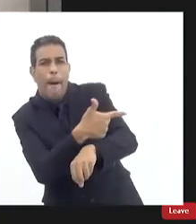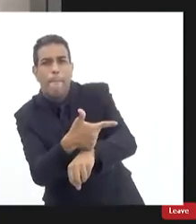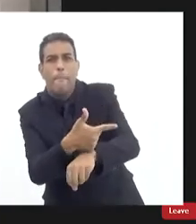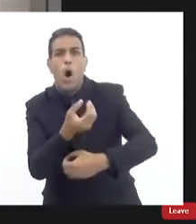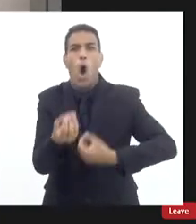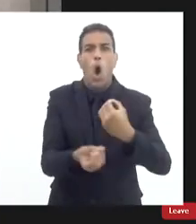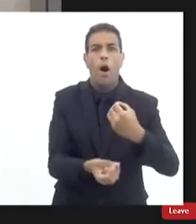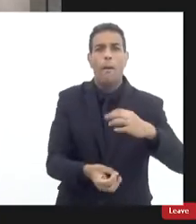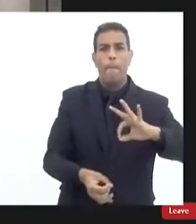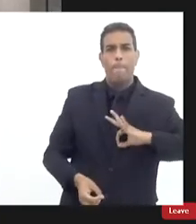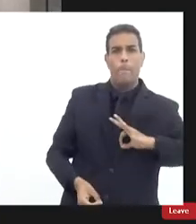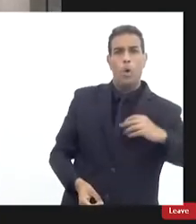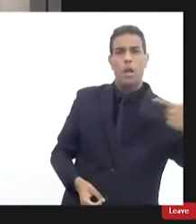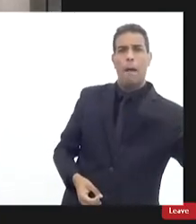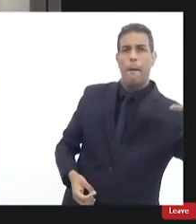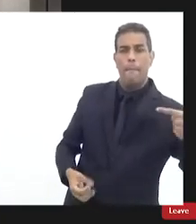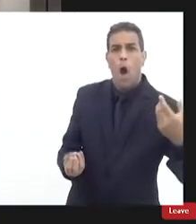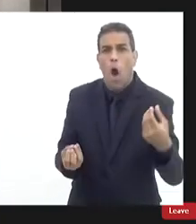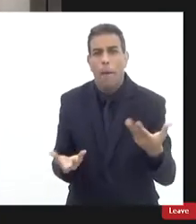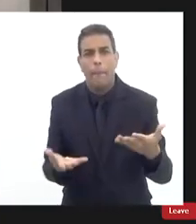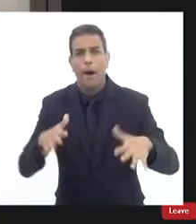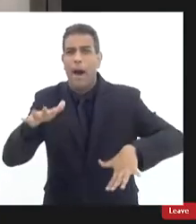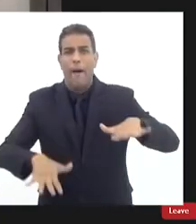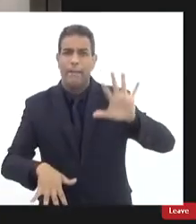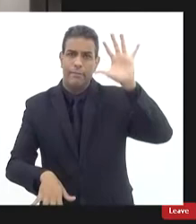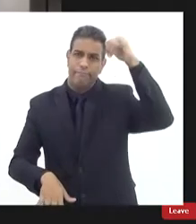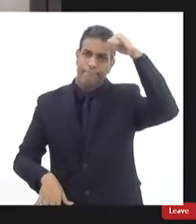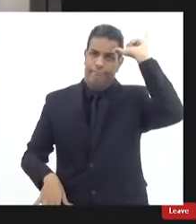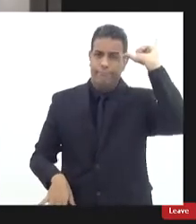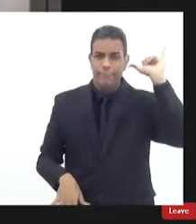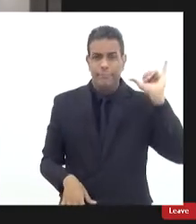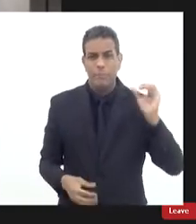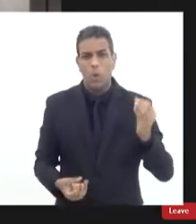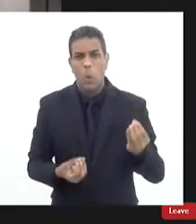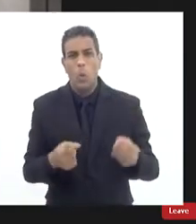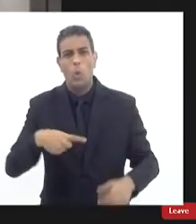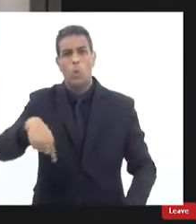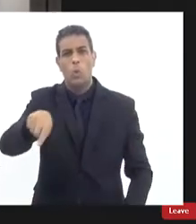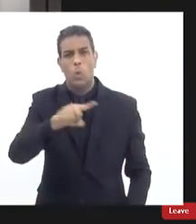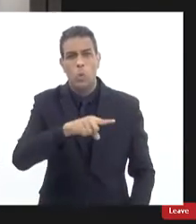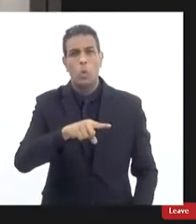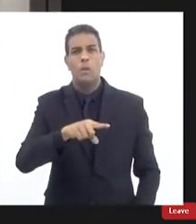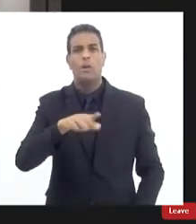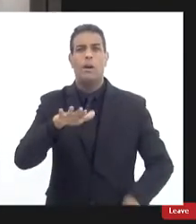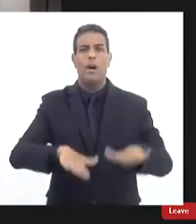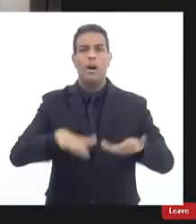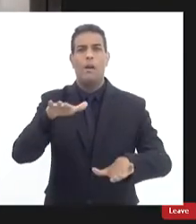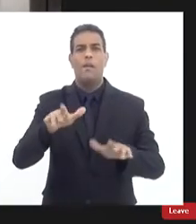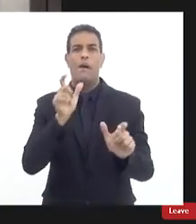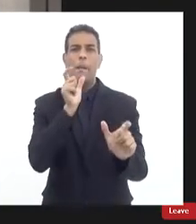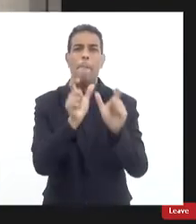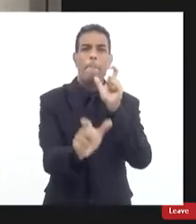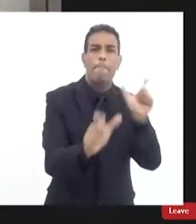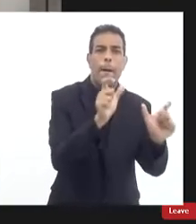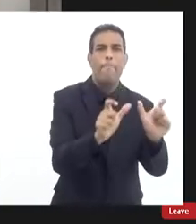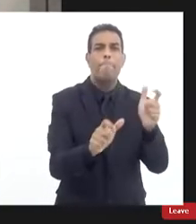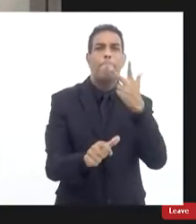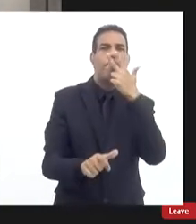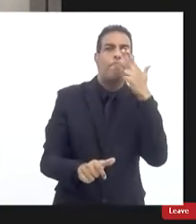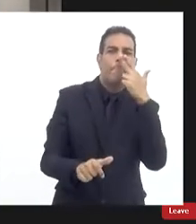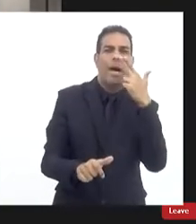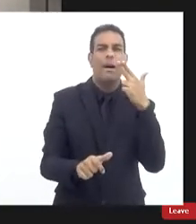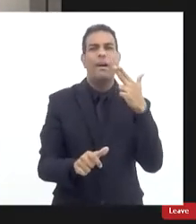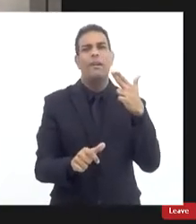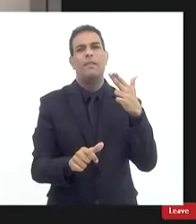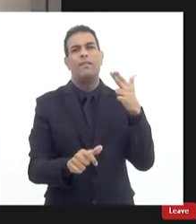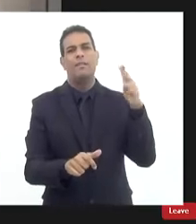essa eu acho a mais engraçada e infelizmente nós pagamos pelas mazelas dos maus policiais e aí todos